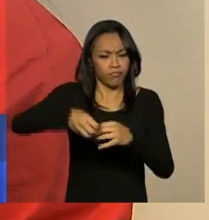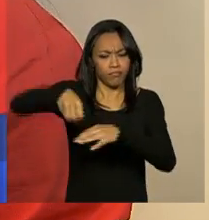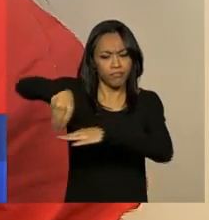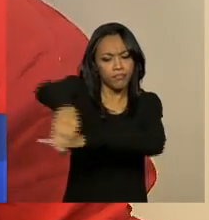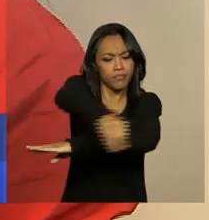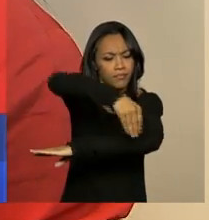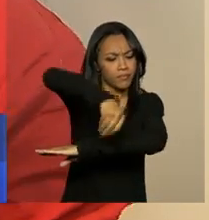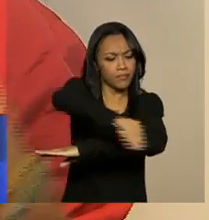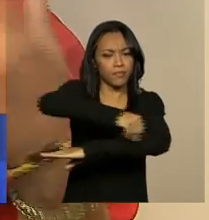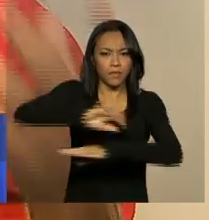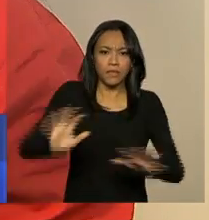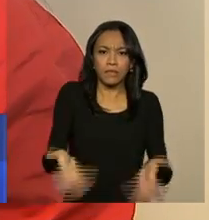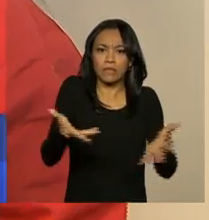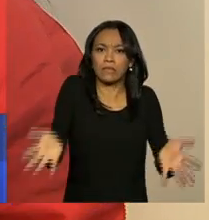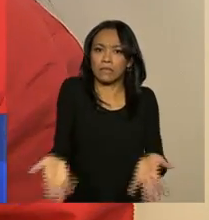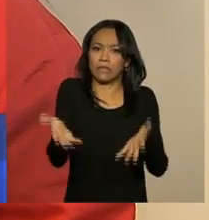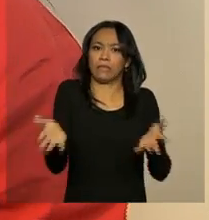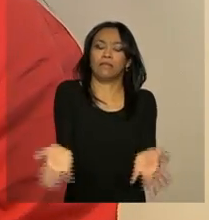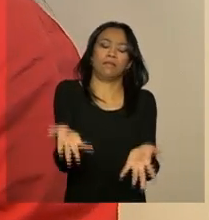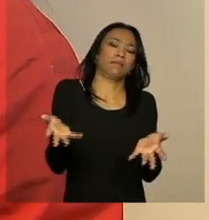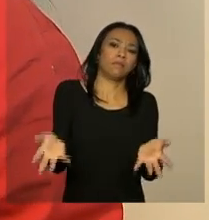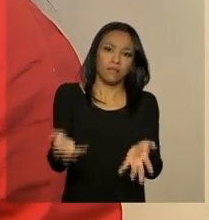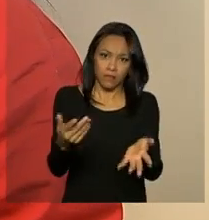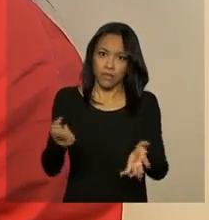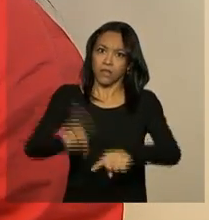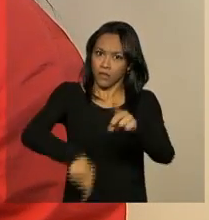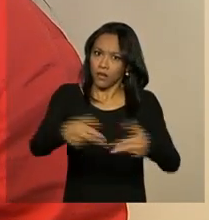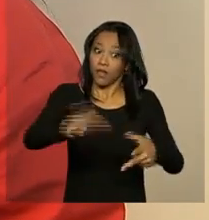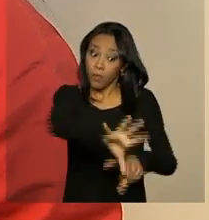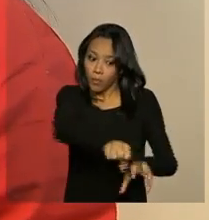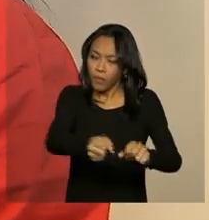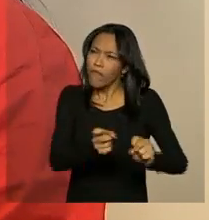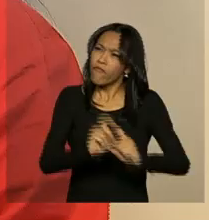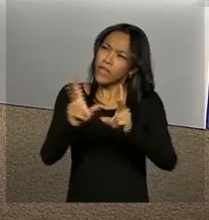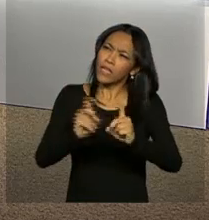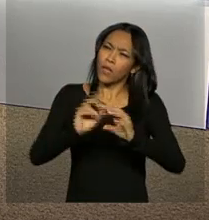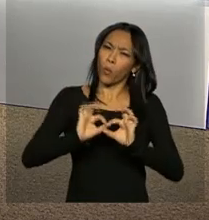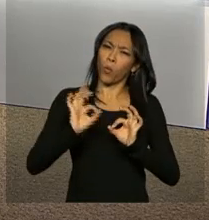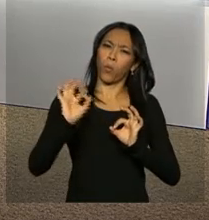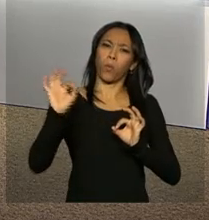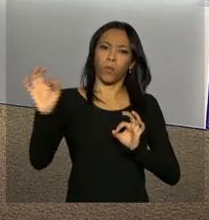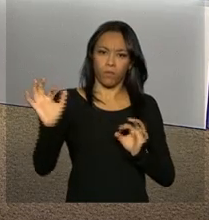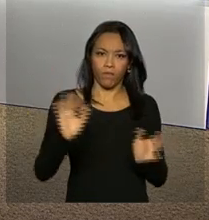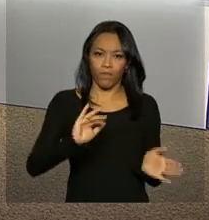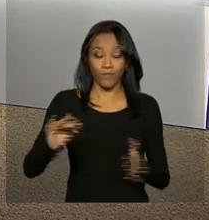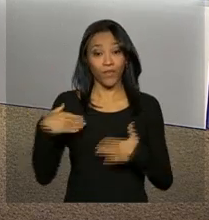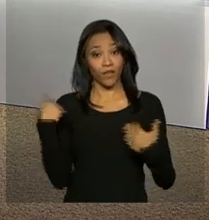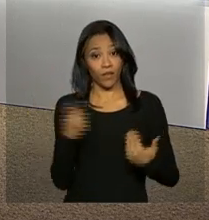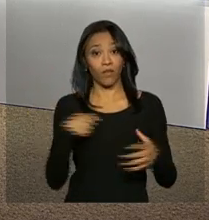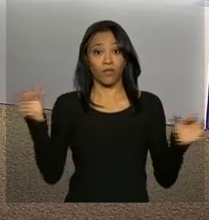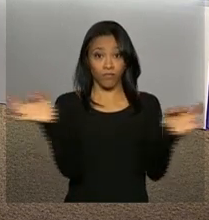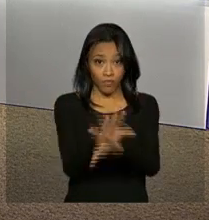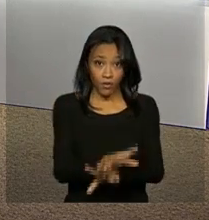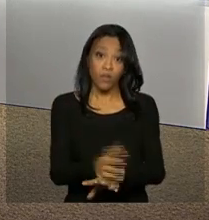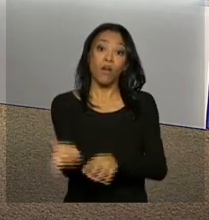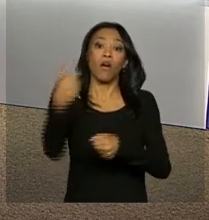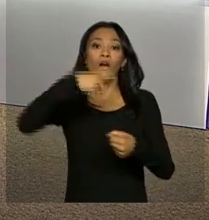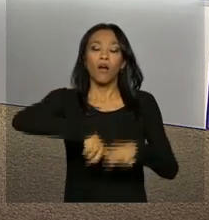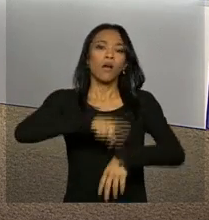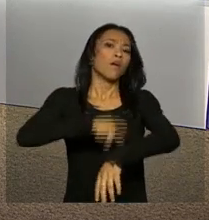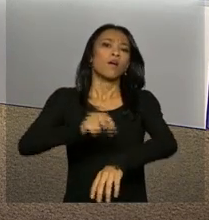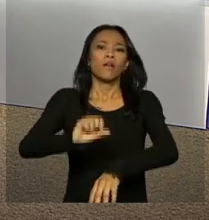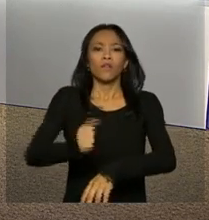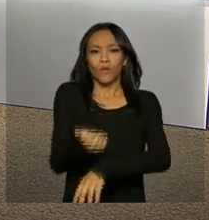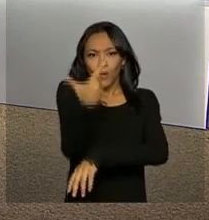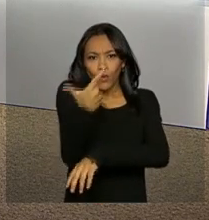desenvolver e levar os produtos para vender longe. E nós ficamos por aqui, voltamos ao